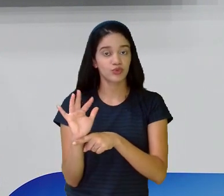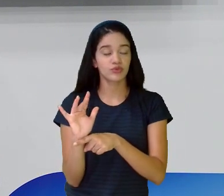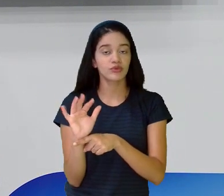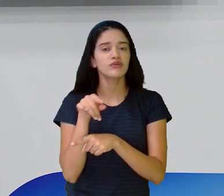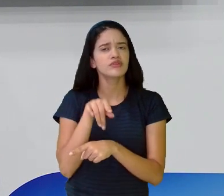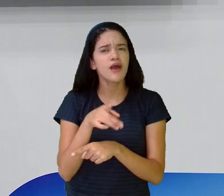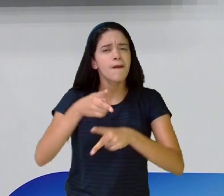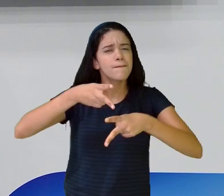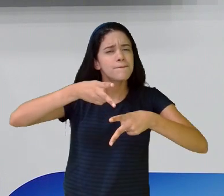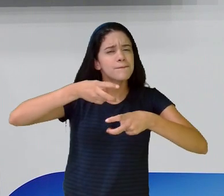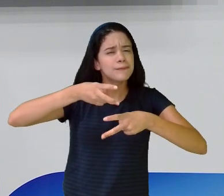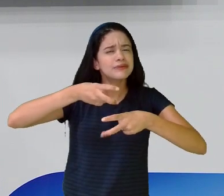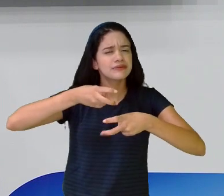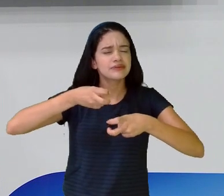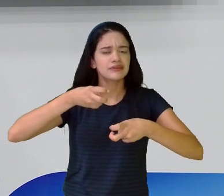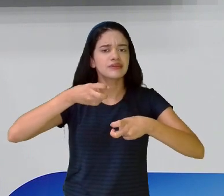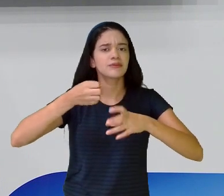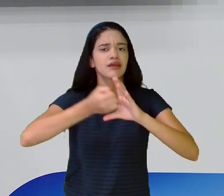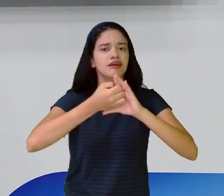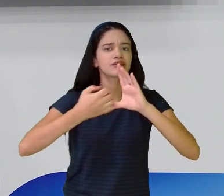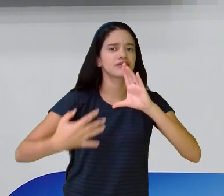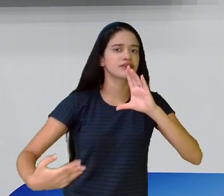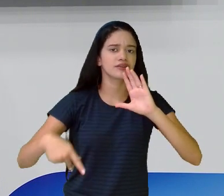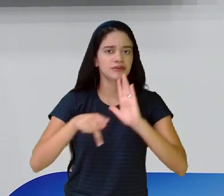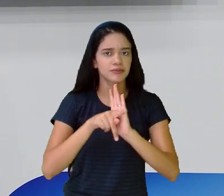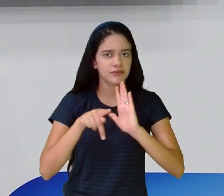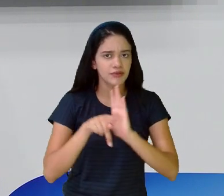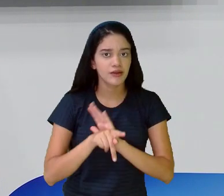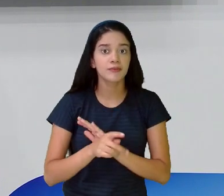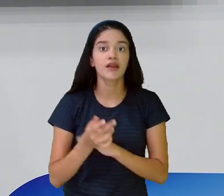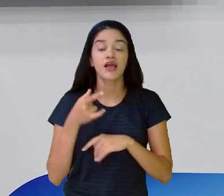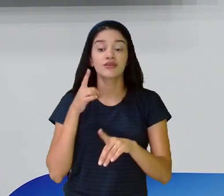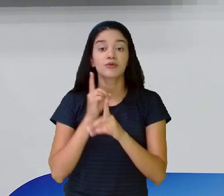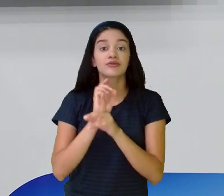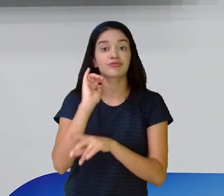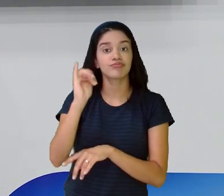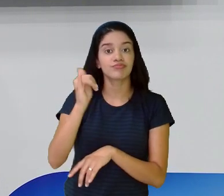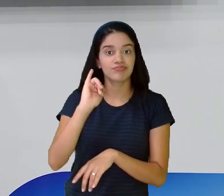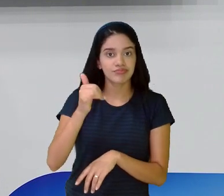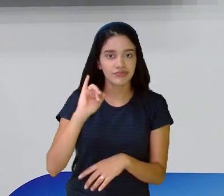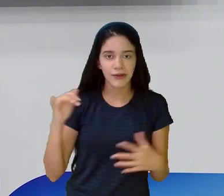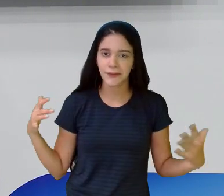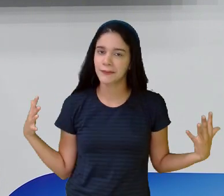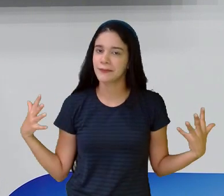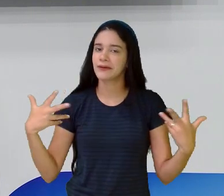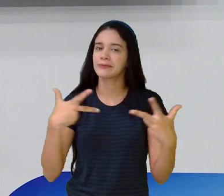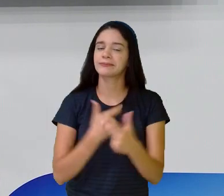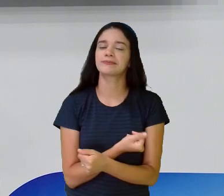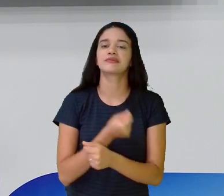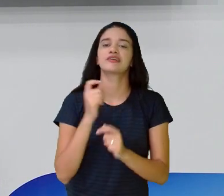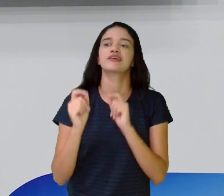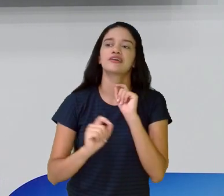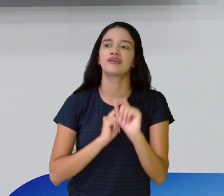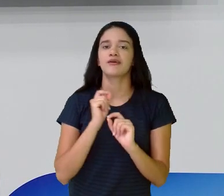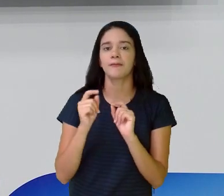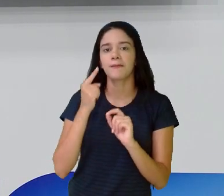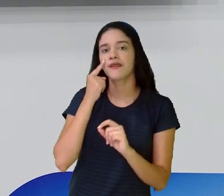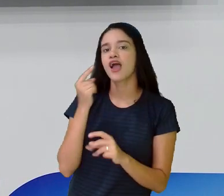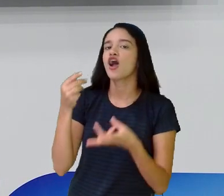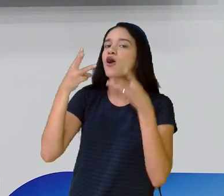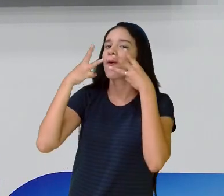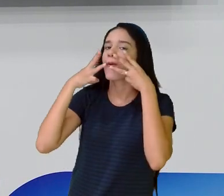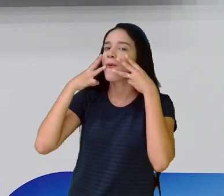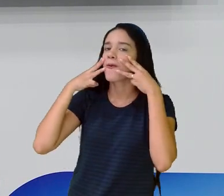percepção aí, dessas características que a gente encontra nos contos de fadas, né? Nos contos maravilhosos. Que é esse aí, o